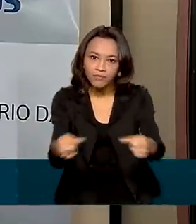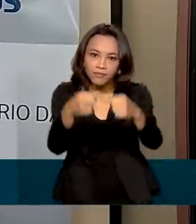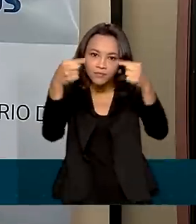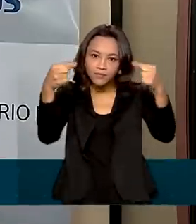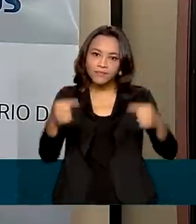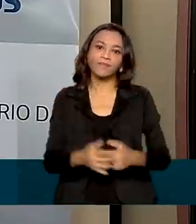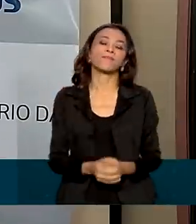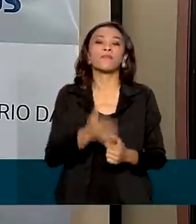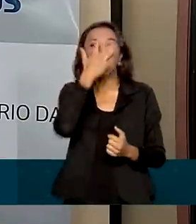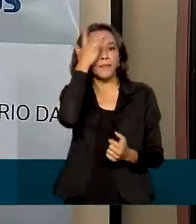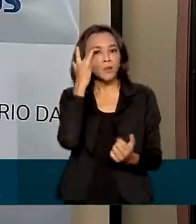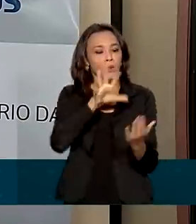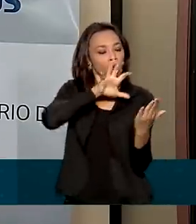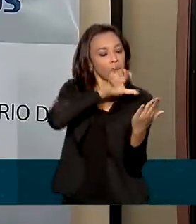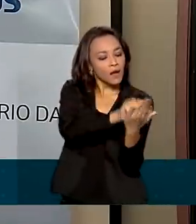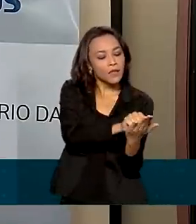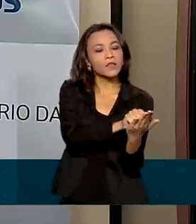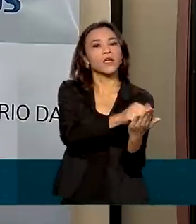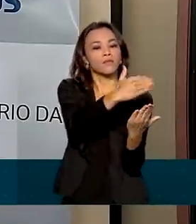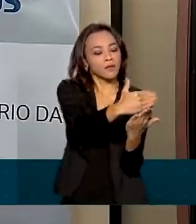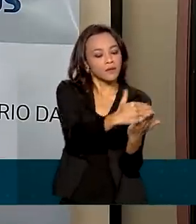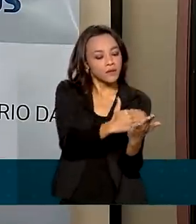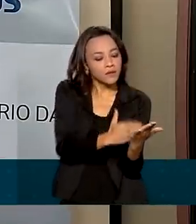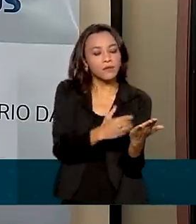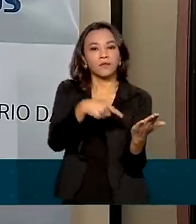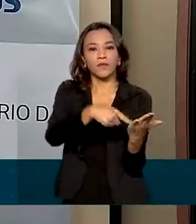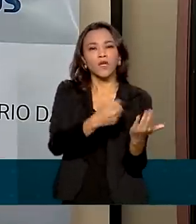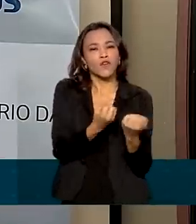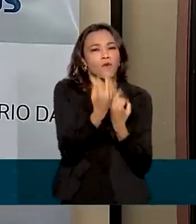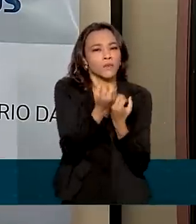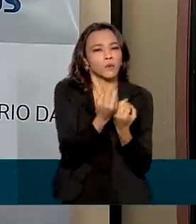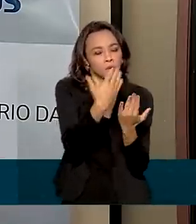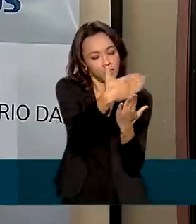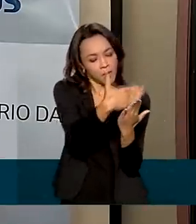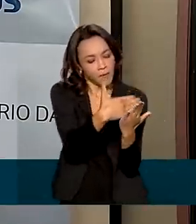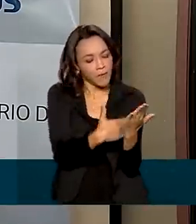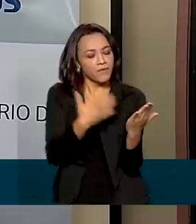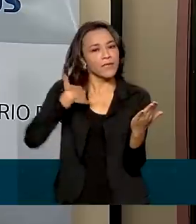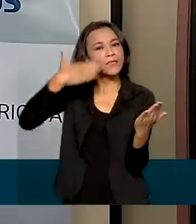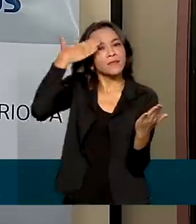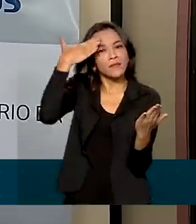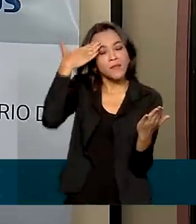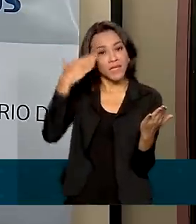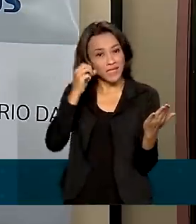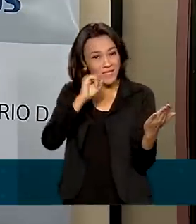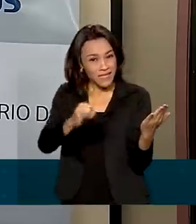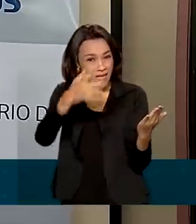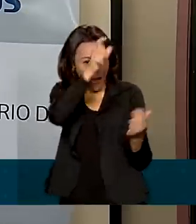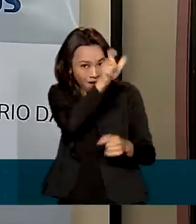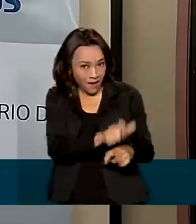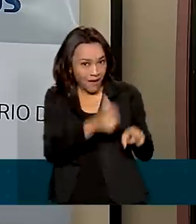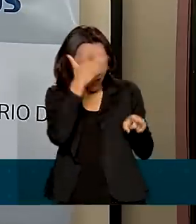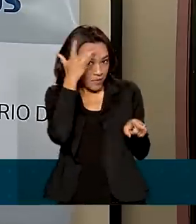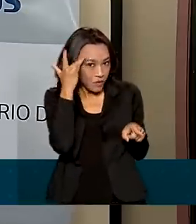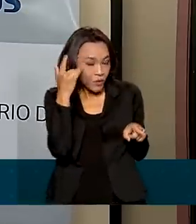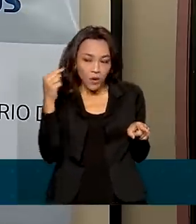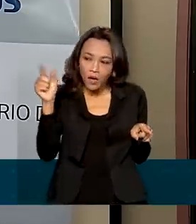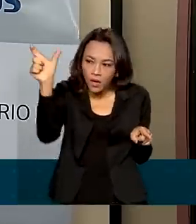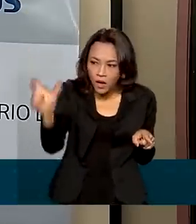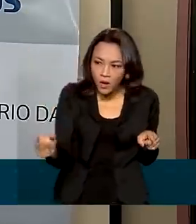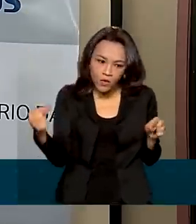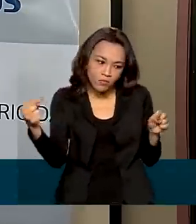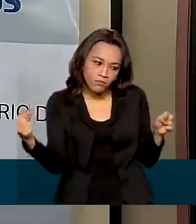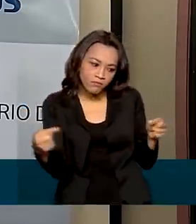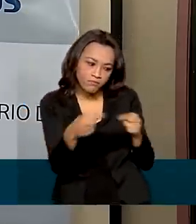são cadastrados com uma atifagem mais completa, eu já vou poder saber de início se aquele doador realmente é compatível.